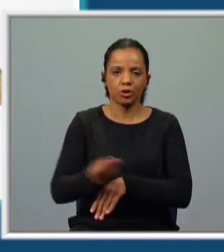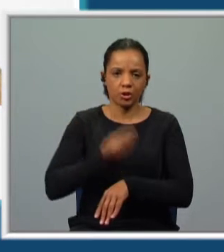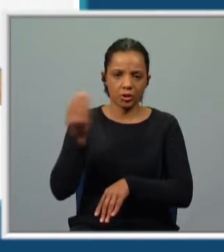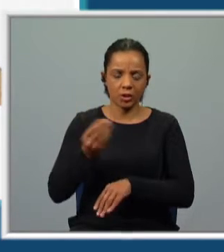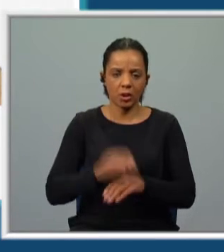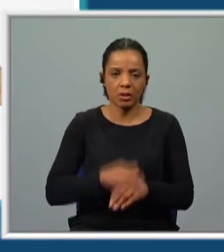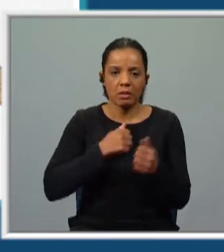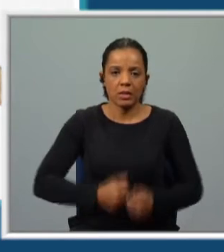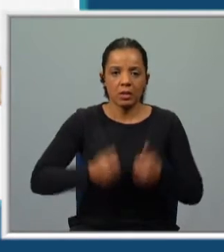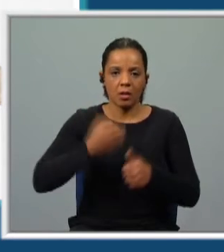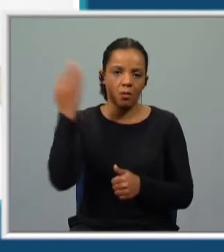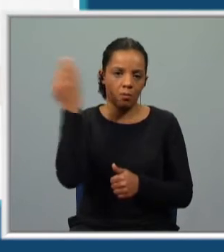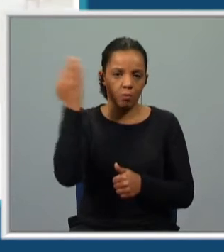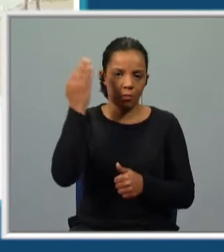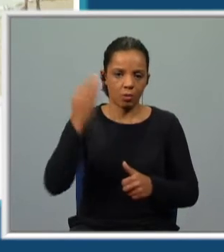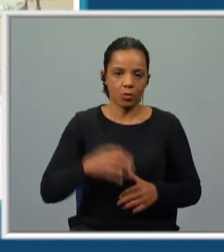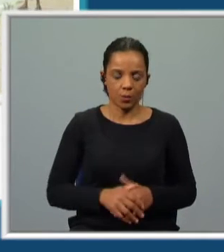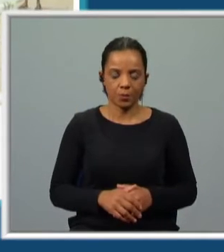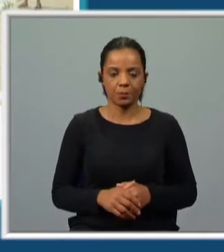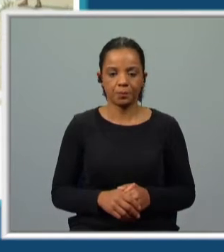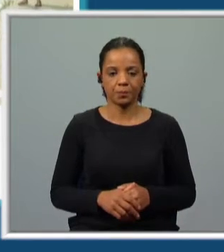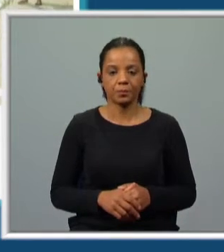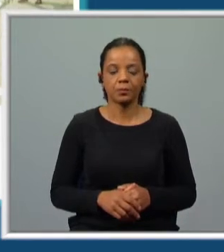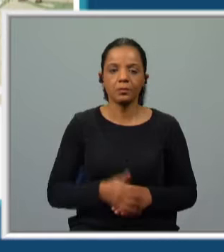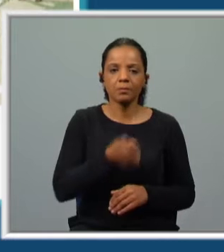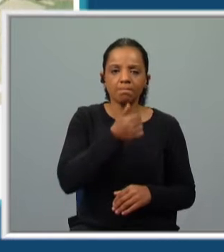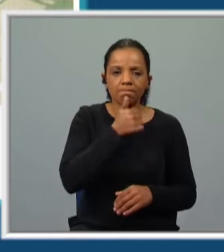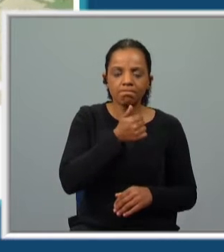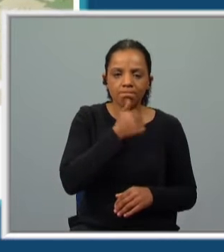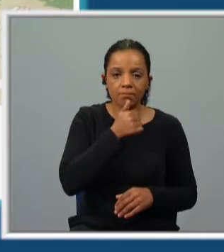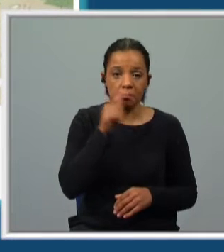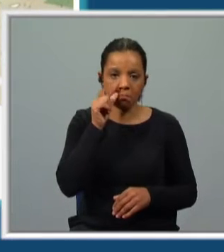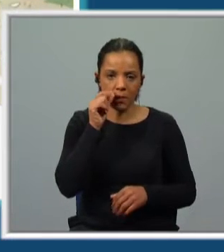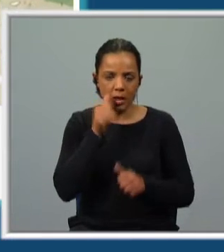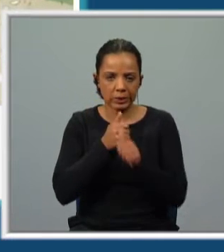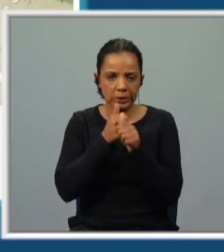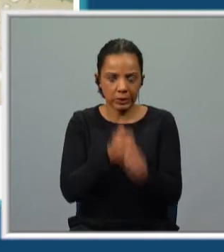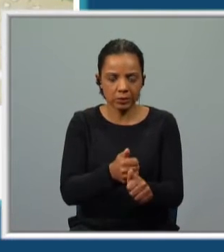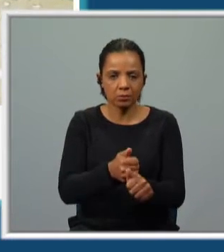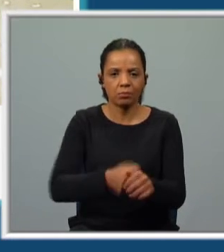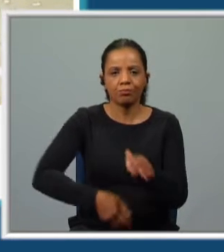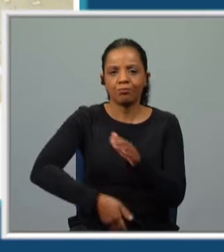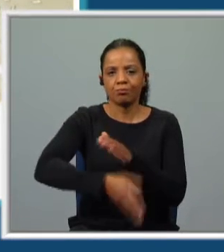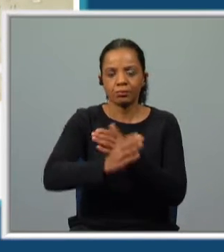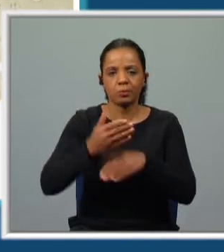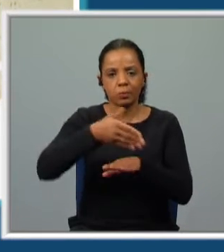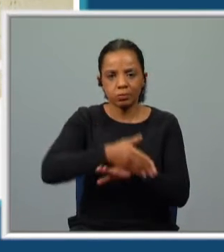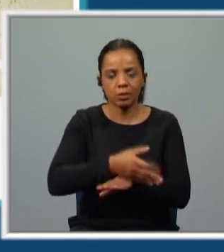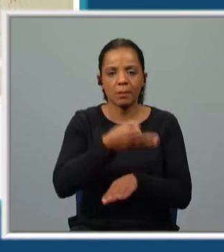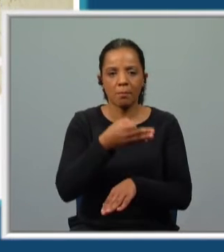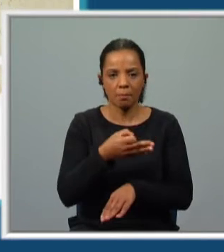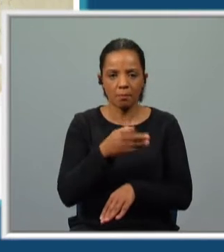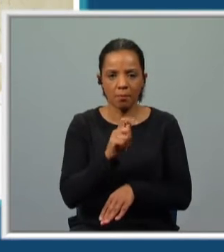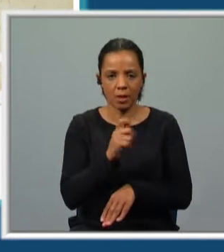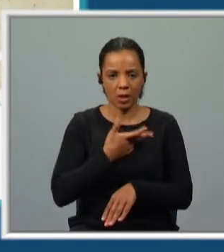na cidade do Porto. Quando decide seguir as pisadas do pai e embarcar na frota de Pedro Álvares Cabral.